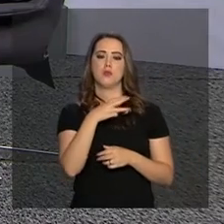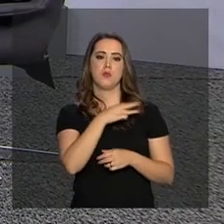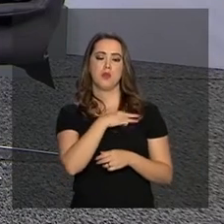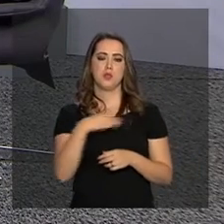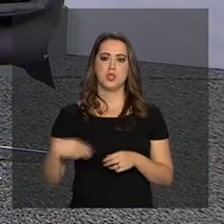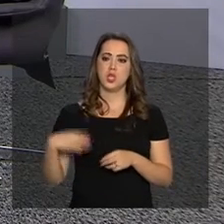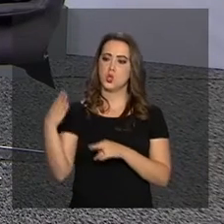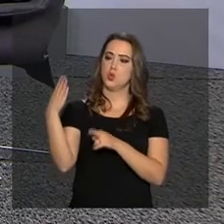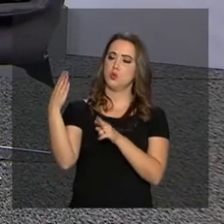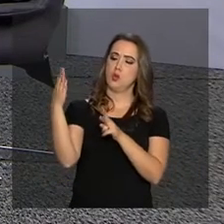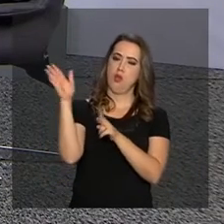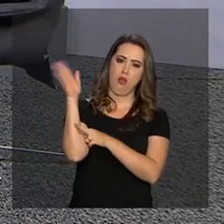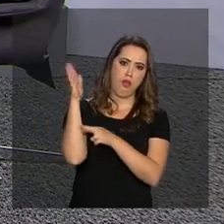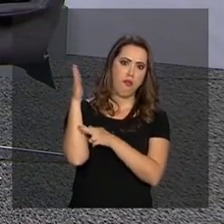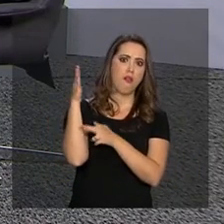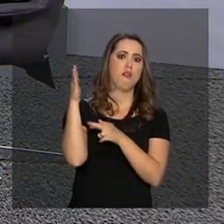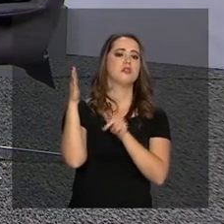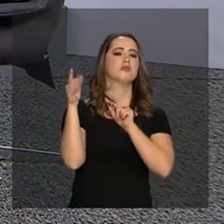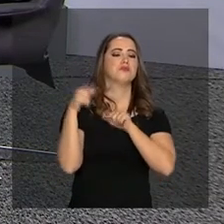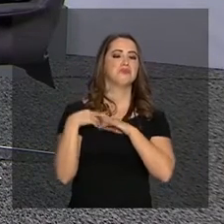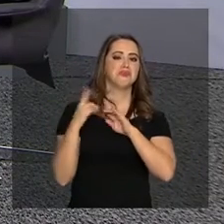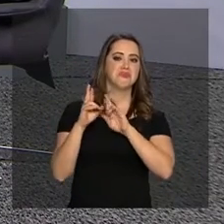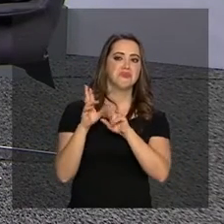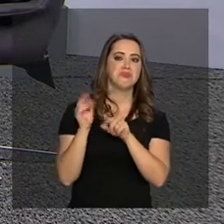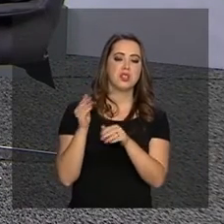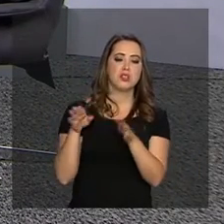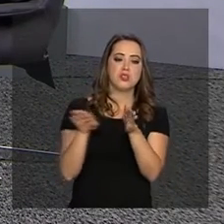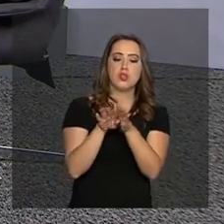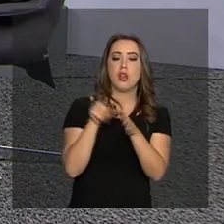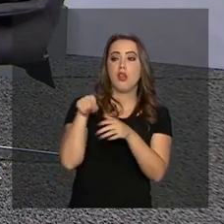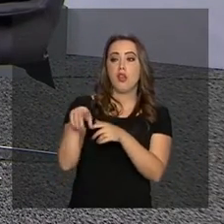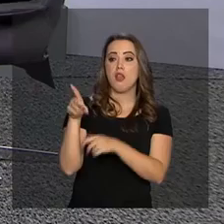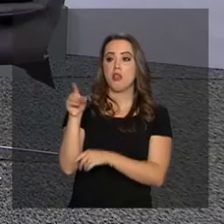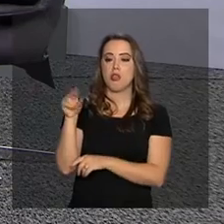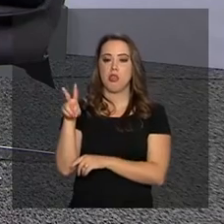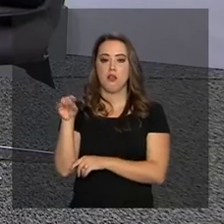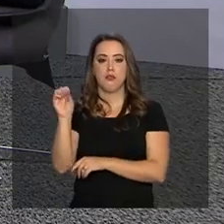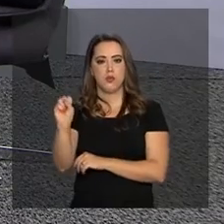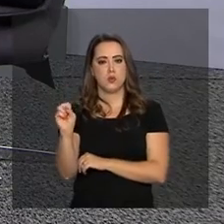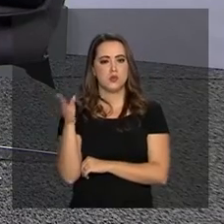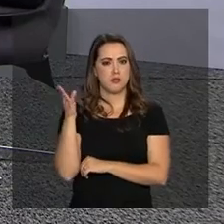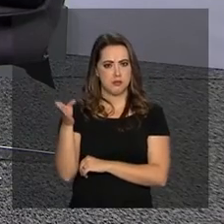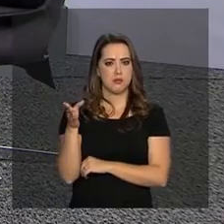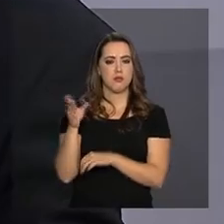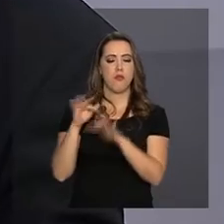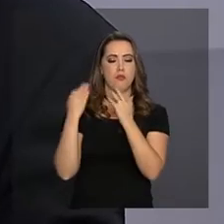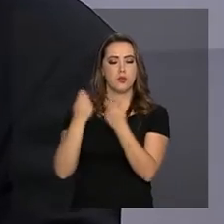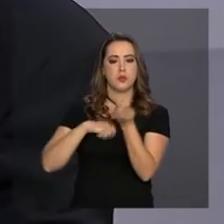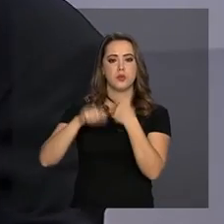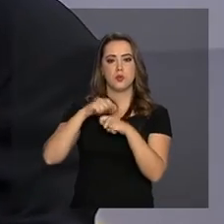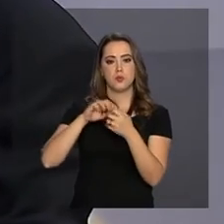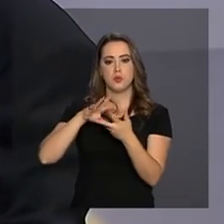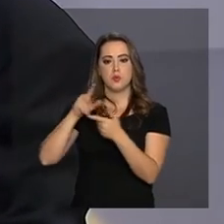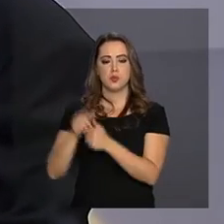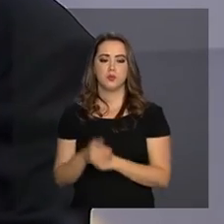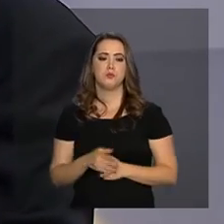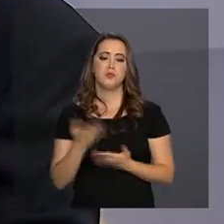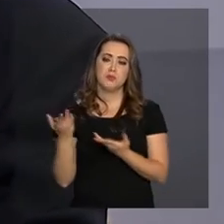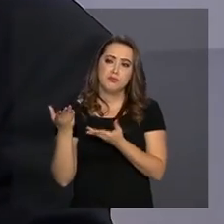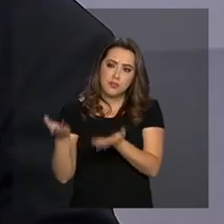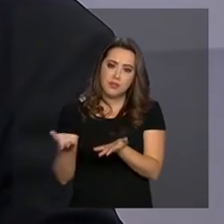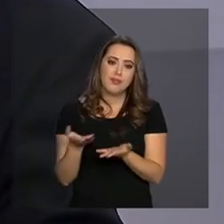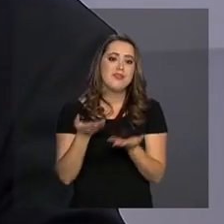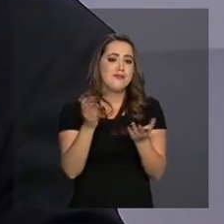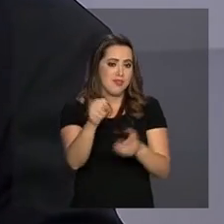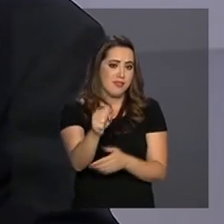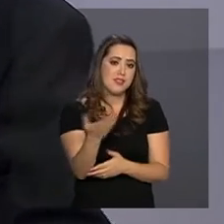organismos internacionais, estão previstas para essa edição do Fórum Econômico Mundial. Exatamente. Naqueles eventos a eu me referi antes, não havia